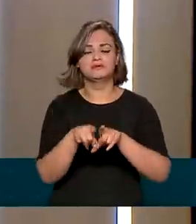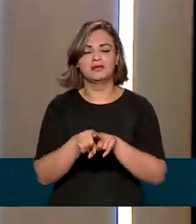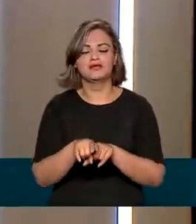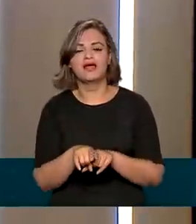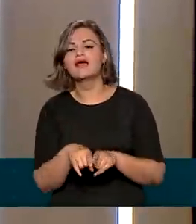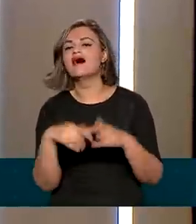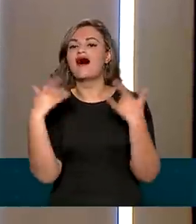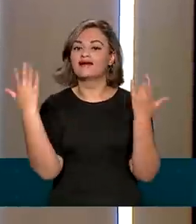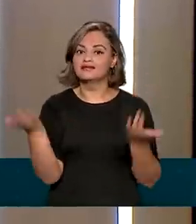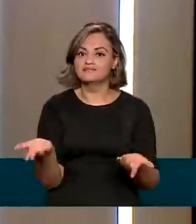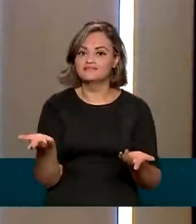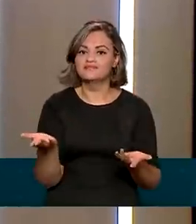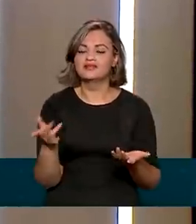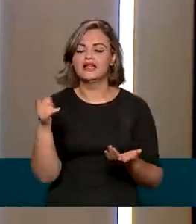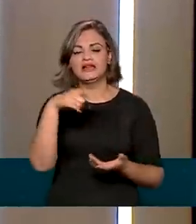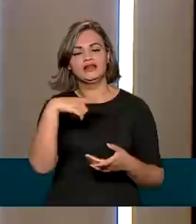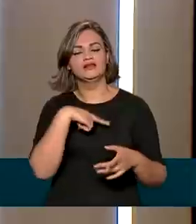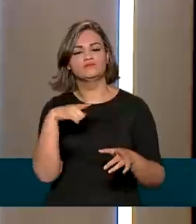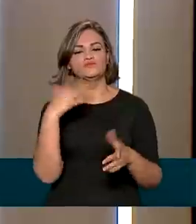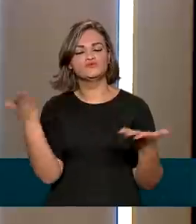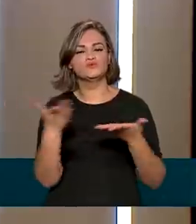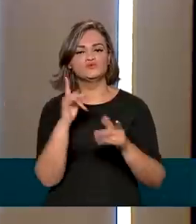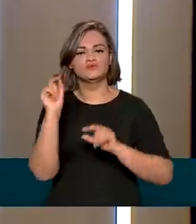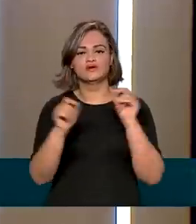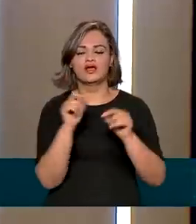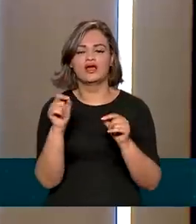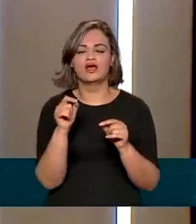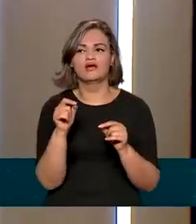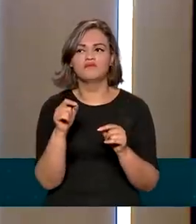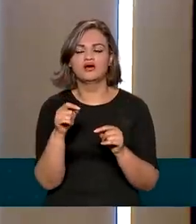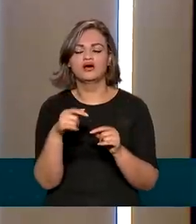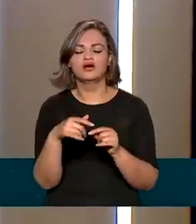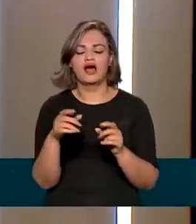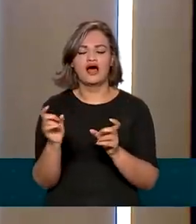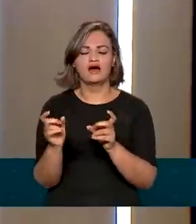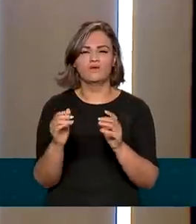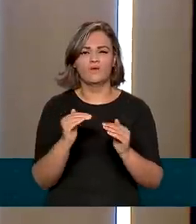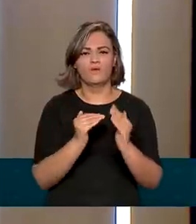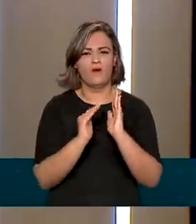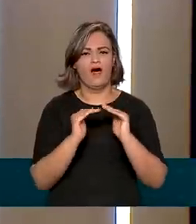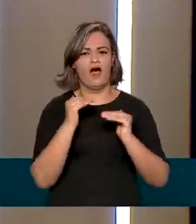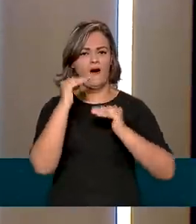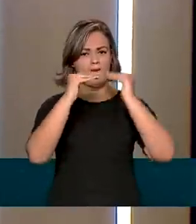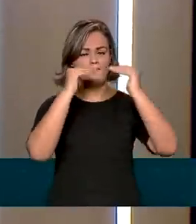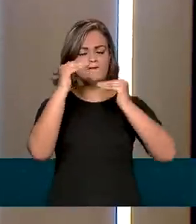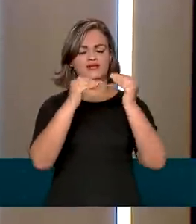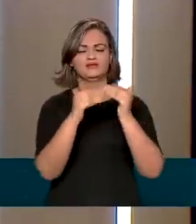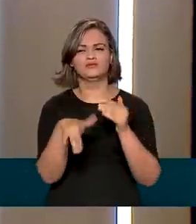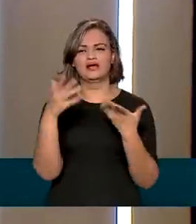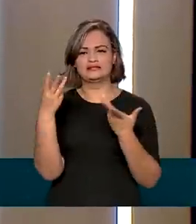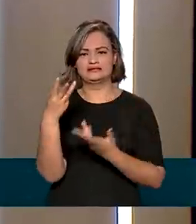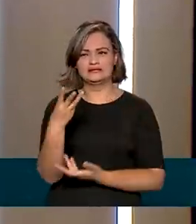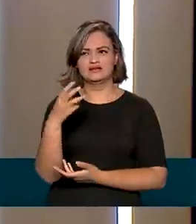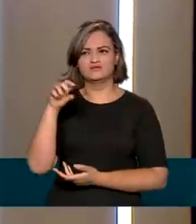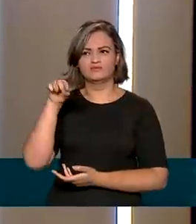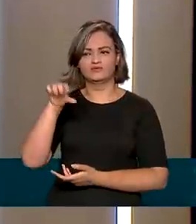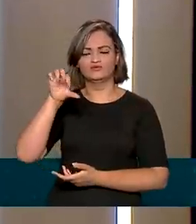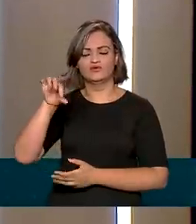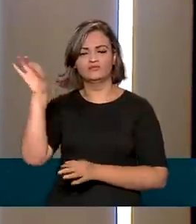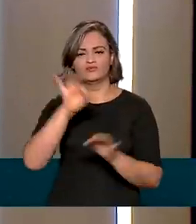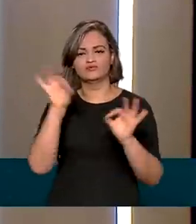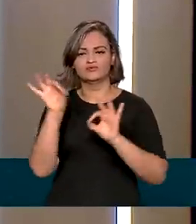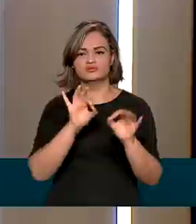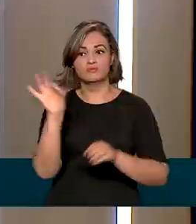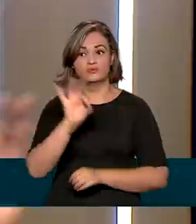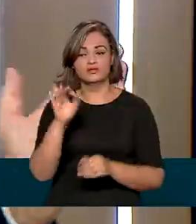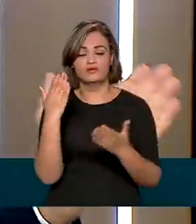Com isso, o que nós temos é um crescimento agora do comércio, que é 3,9% superior ao resultado